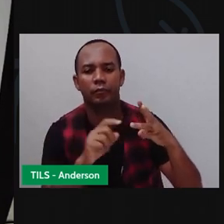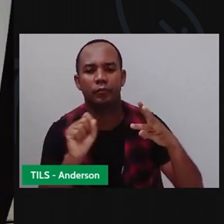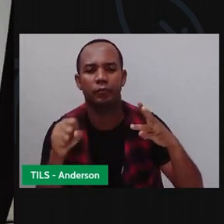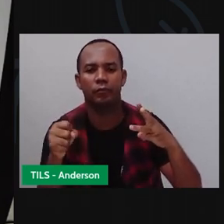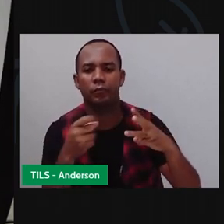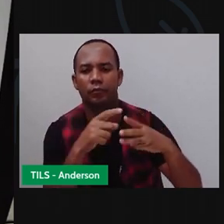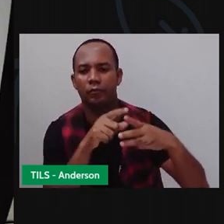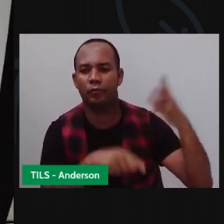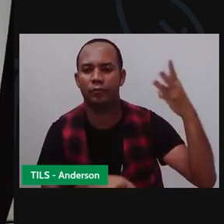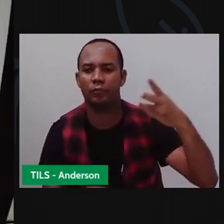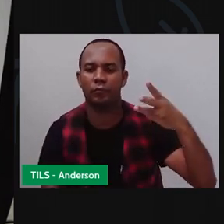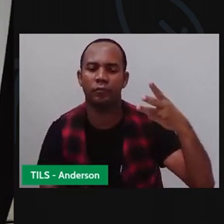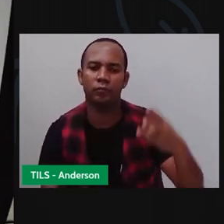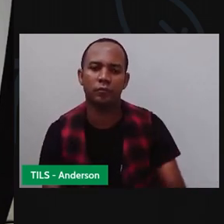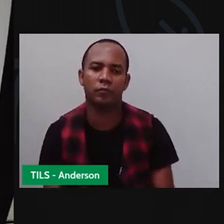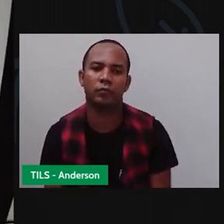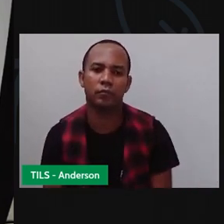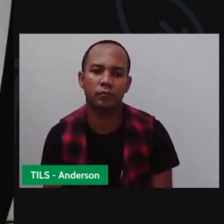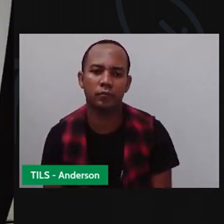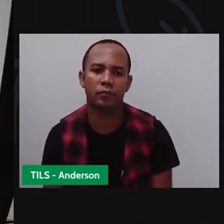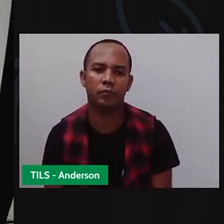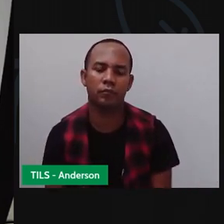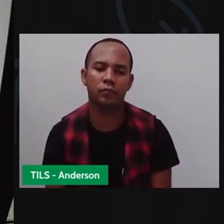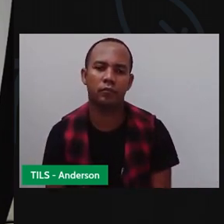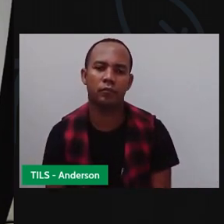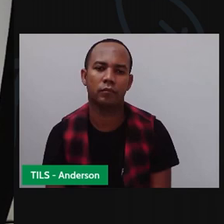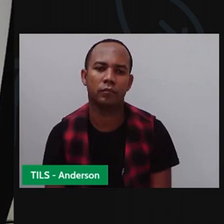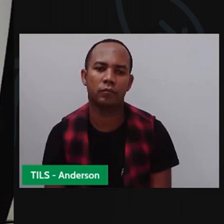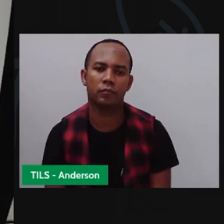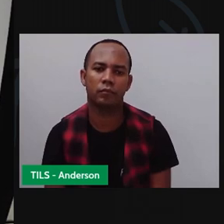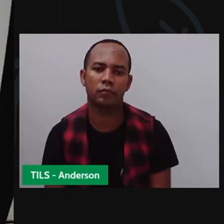fazendo os quadrinhos, ó. Um pneu.